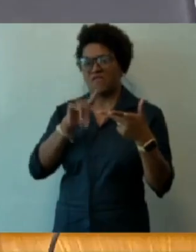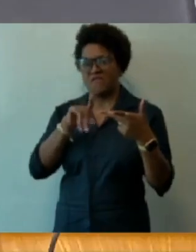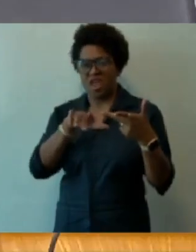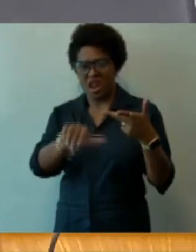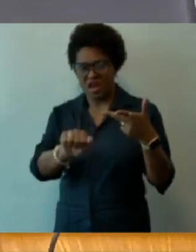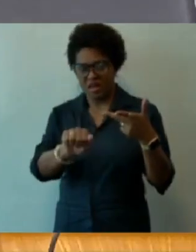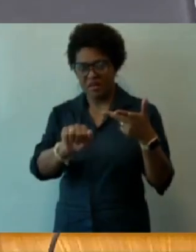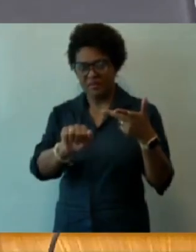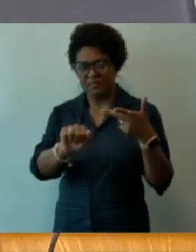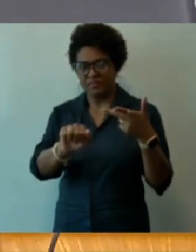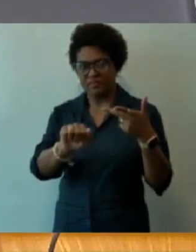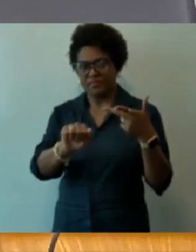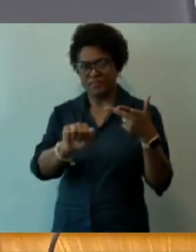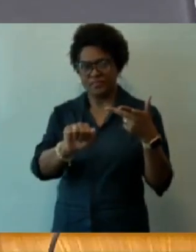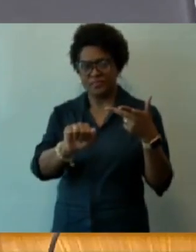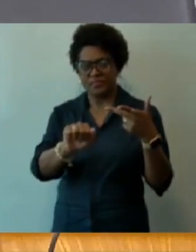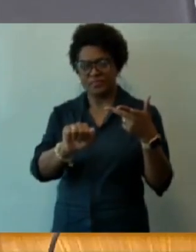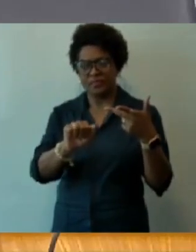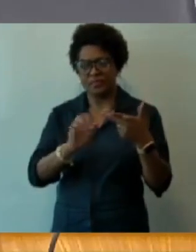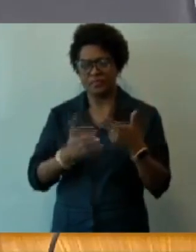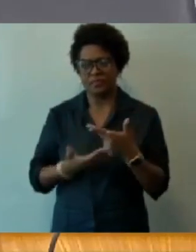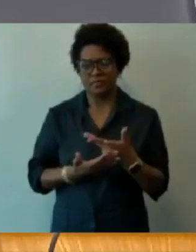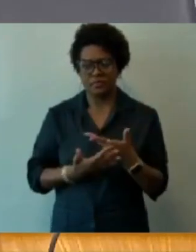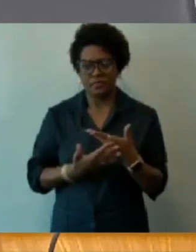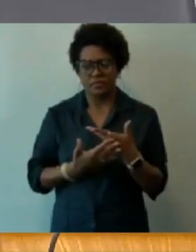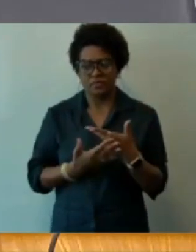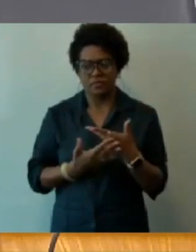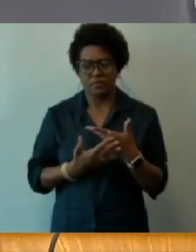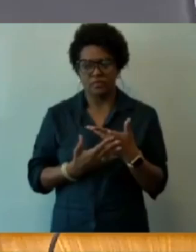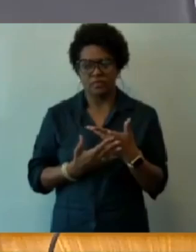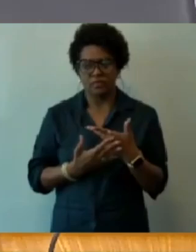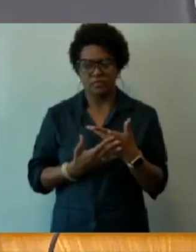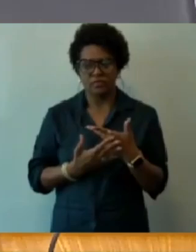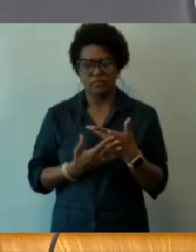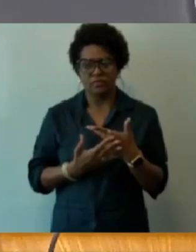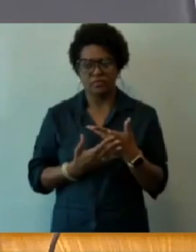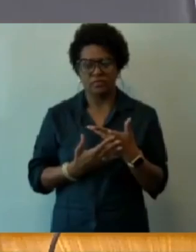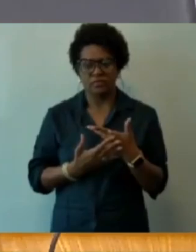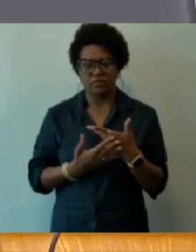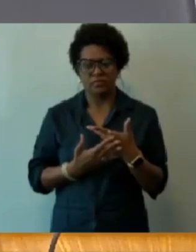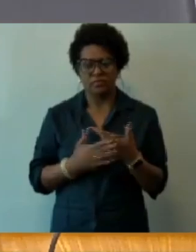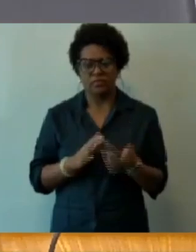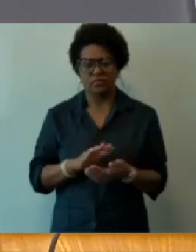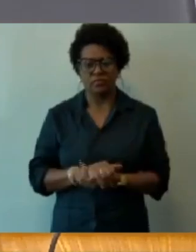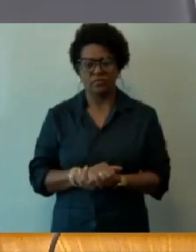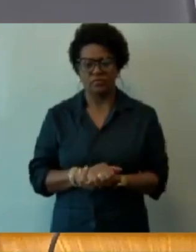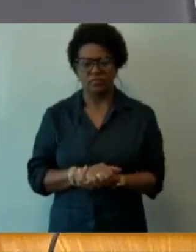Fernanda?